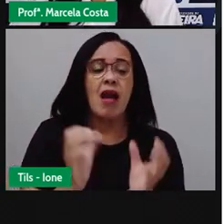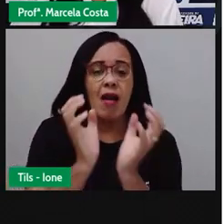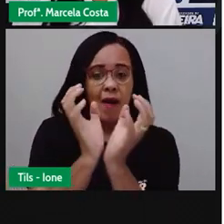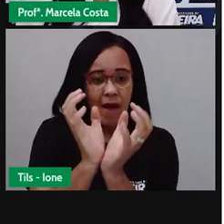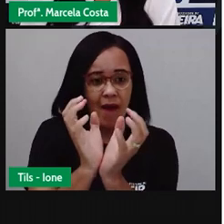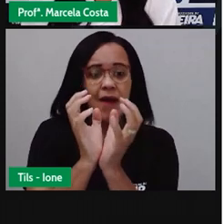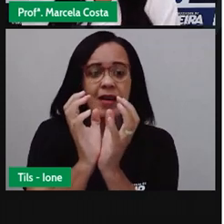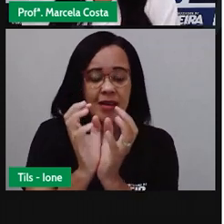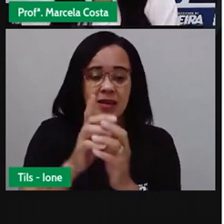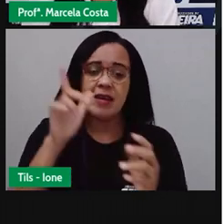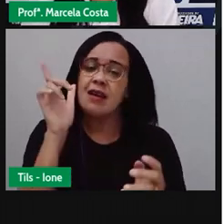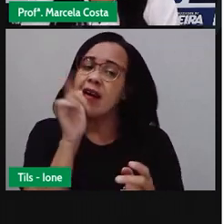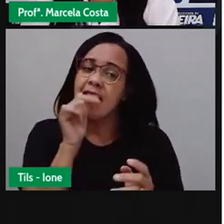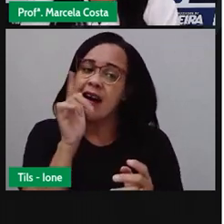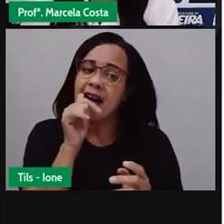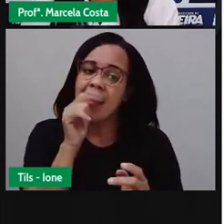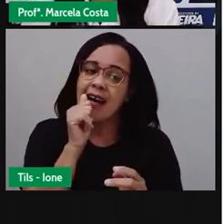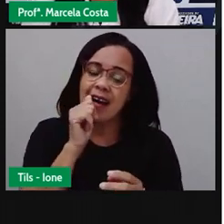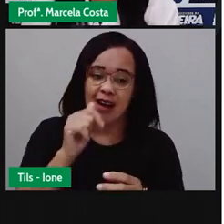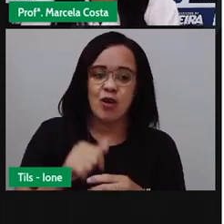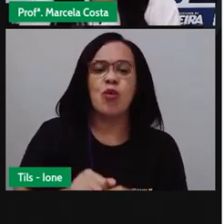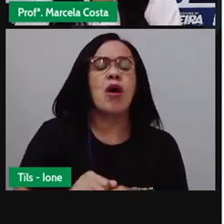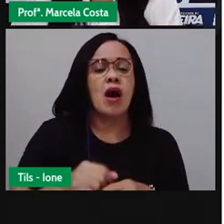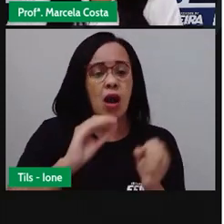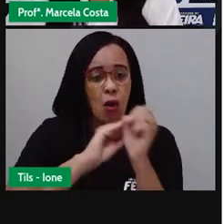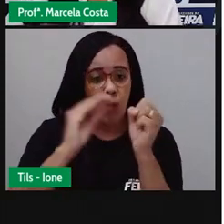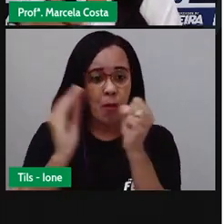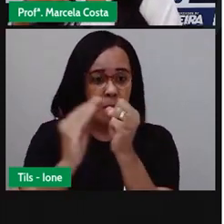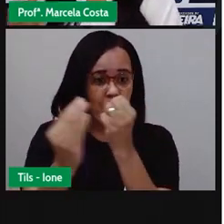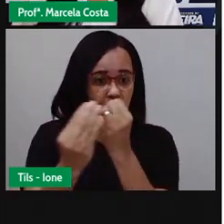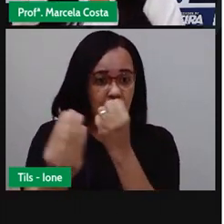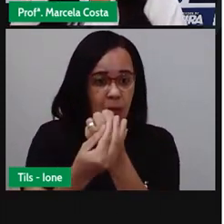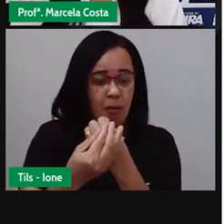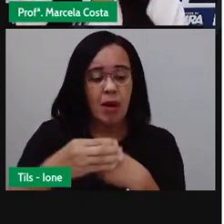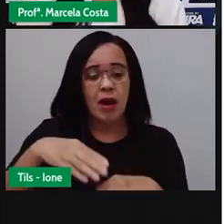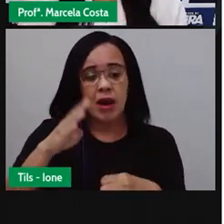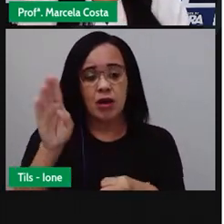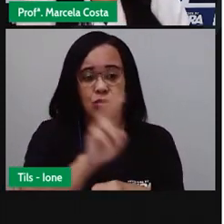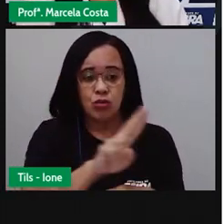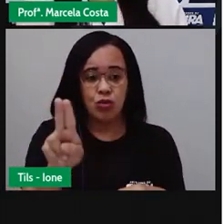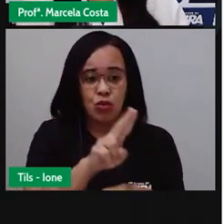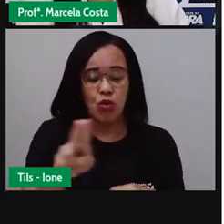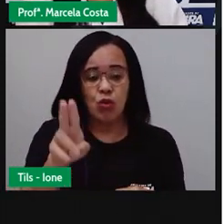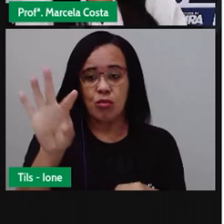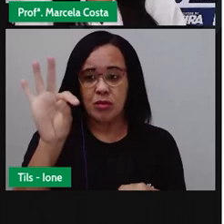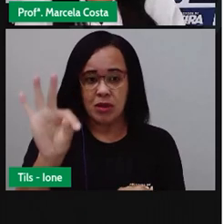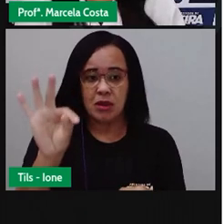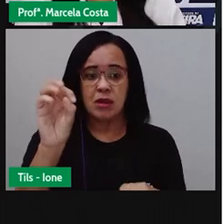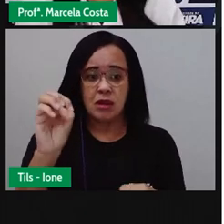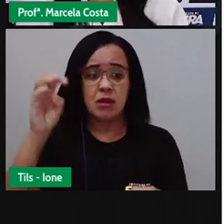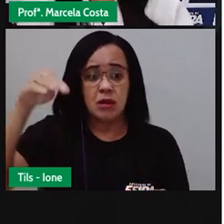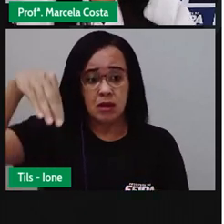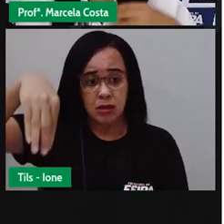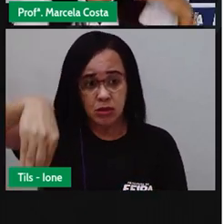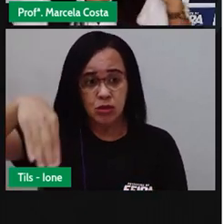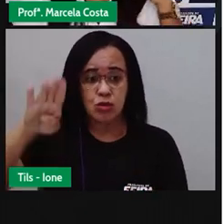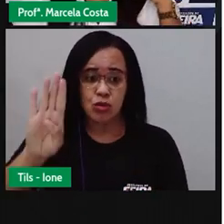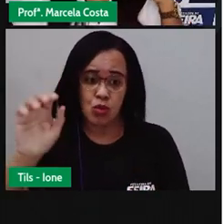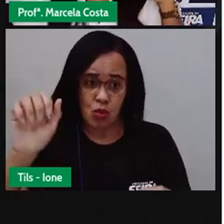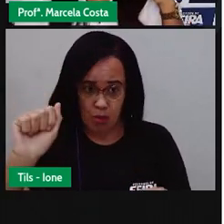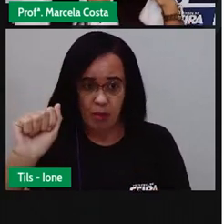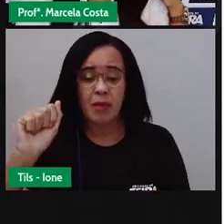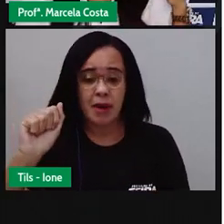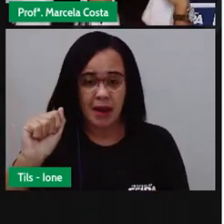água que tem lá na tomba, que acabam virando um cartão postal da cidade, né,